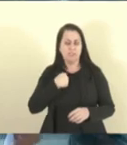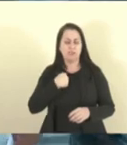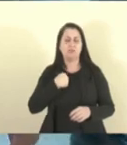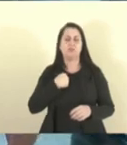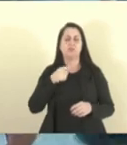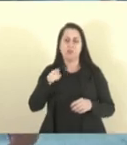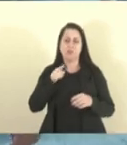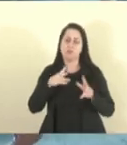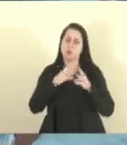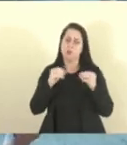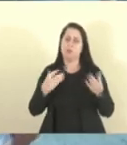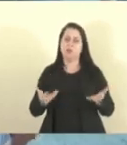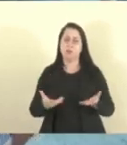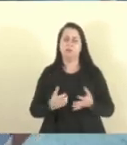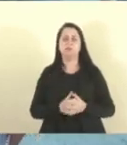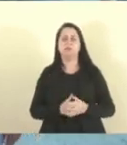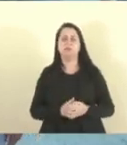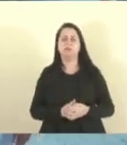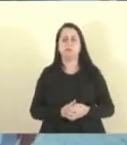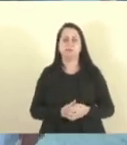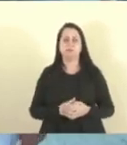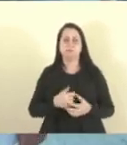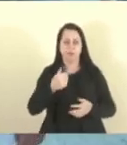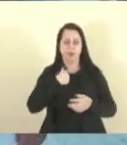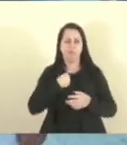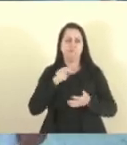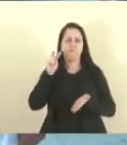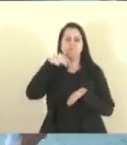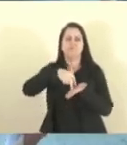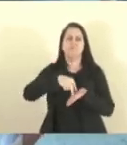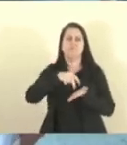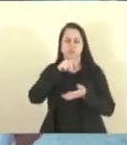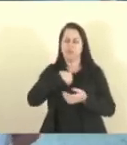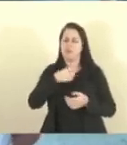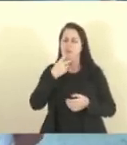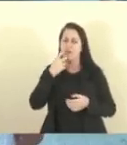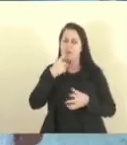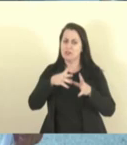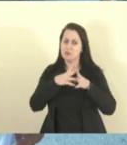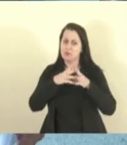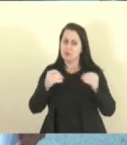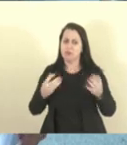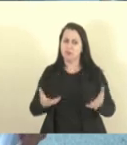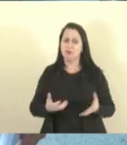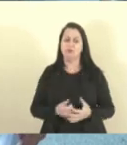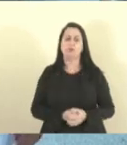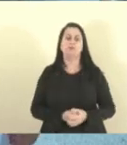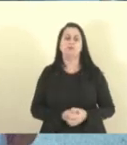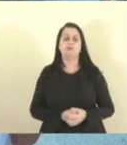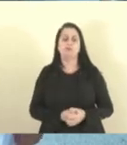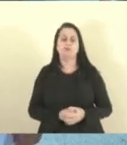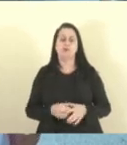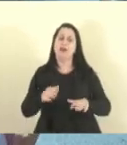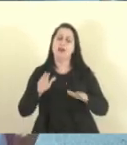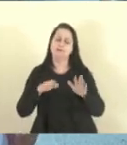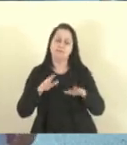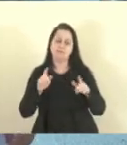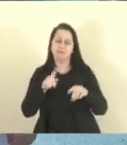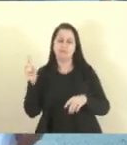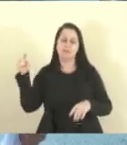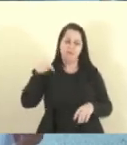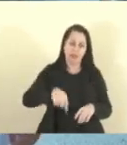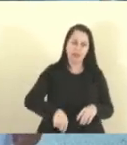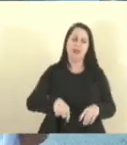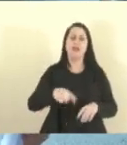você sumiu, hein, eu vou falar lá da tribuna, sumiu. De vez em quando você dá uma olhadinha aqui para o plenário aqui, dá uma